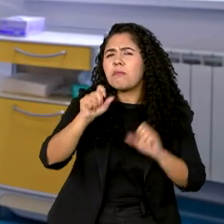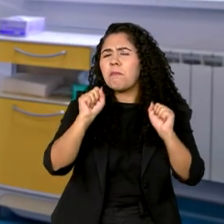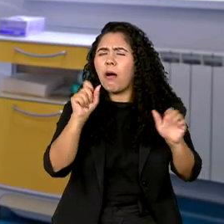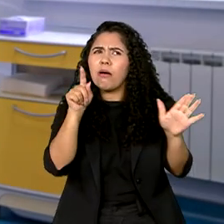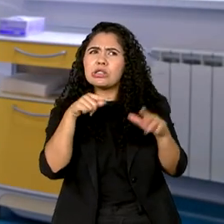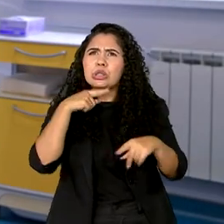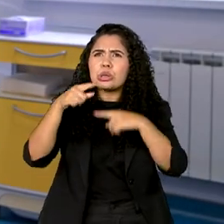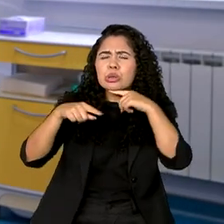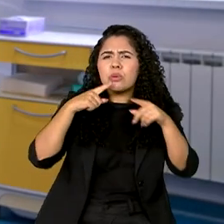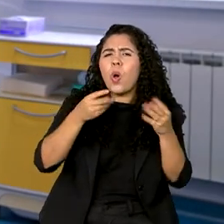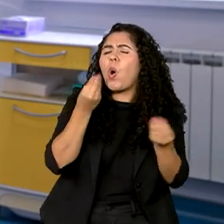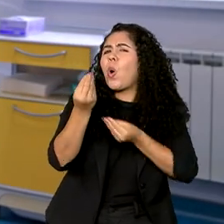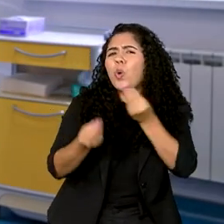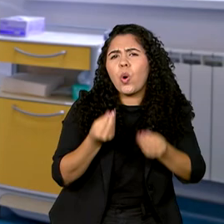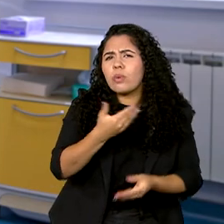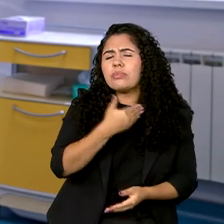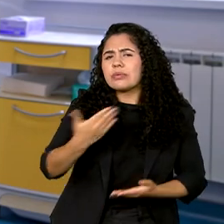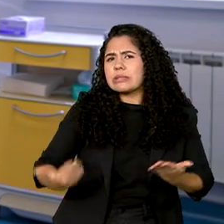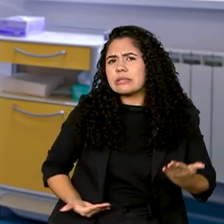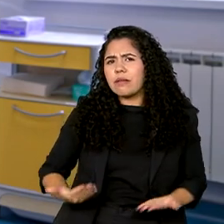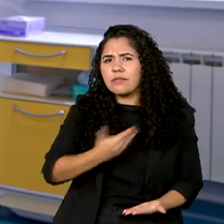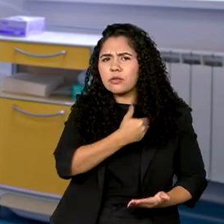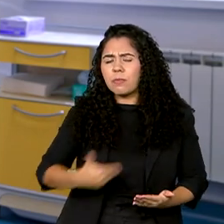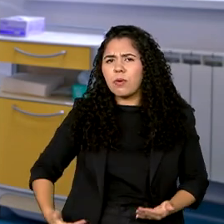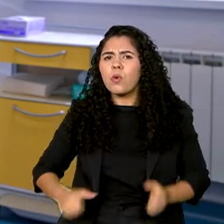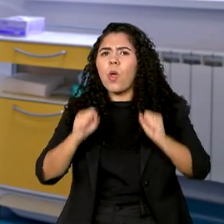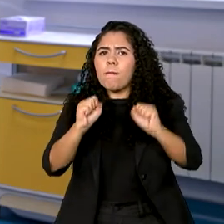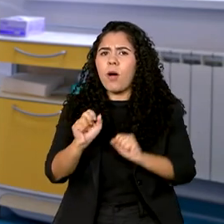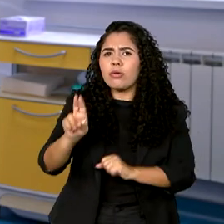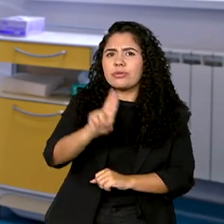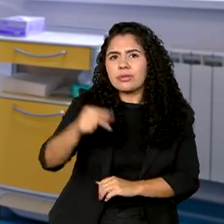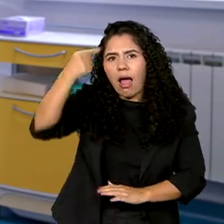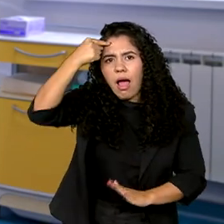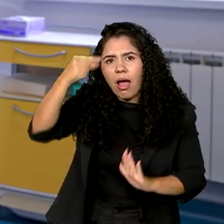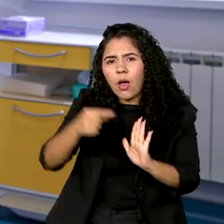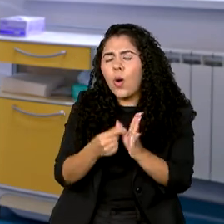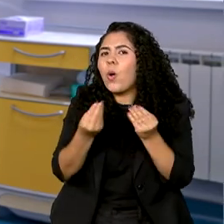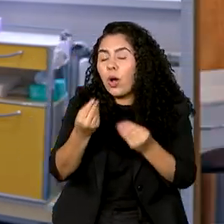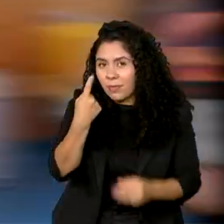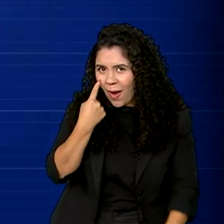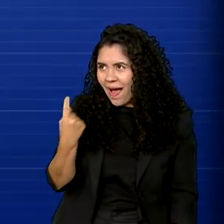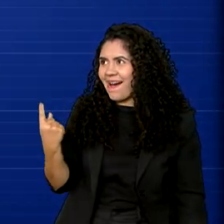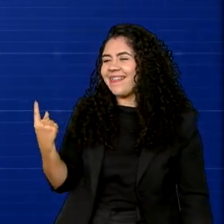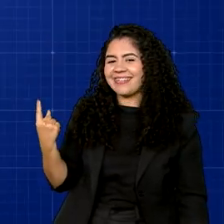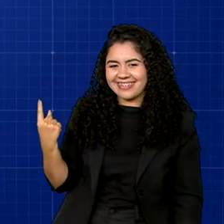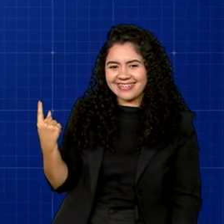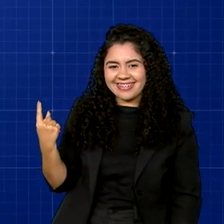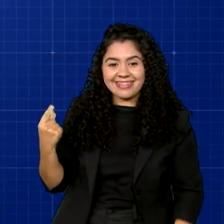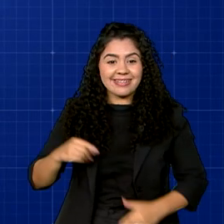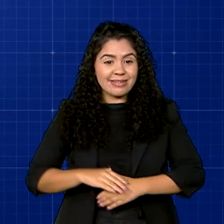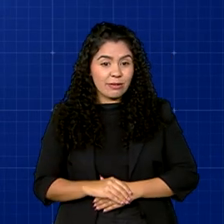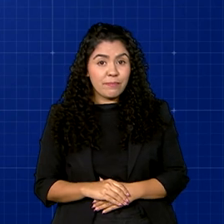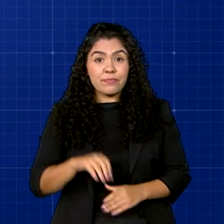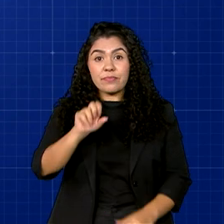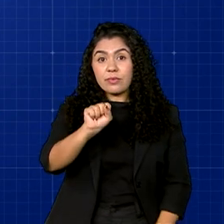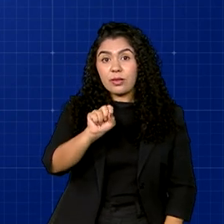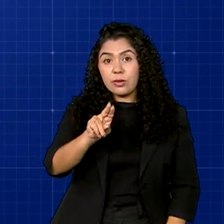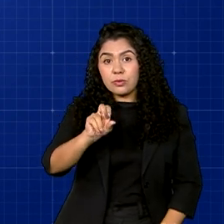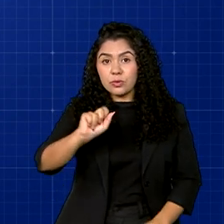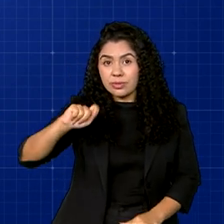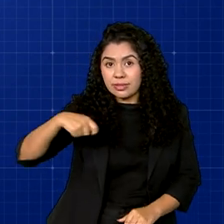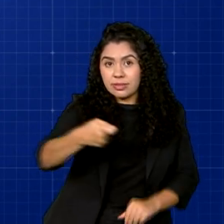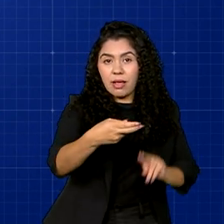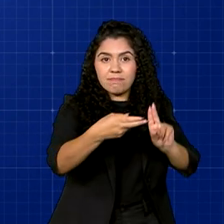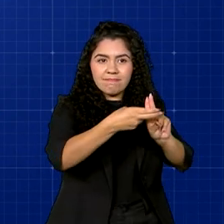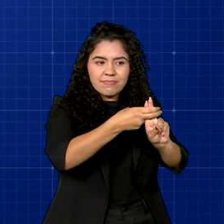maneira um serviço público pode se beneficiar da inteligência artificial. Dá só uma olhada. O SUS é um dos serviços que